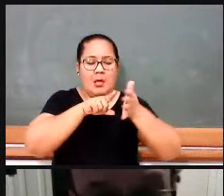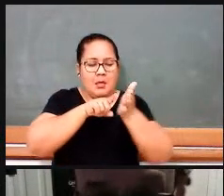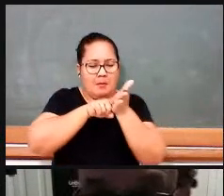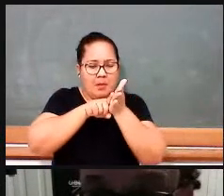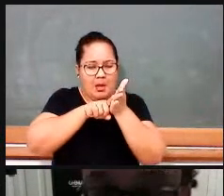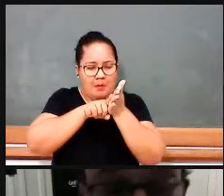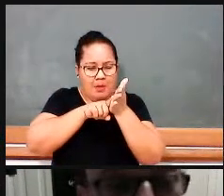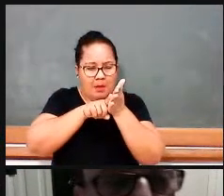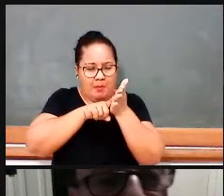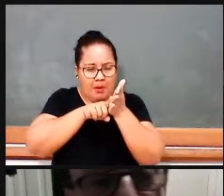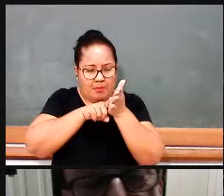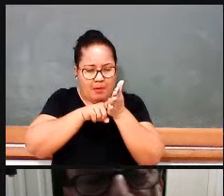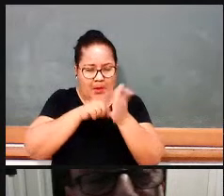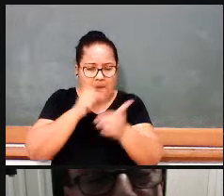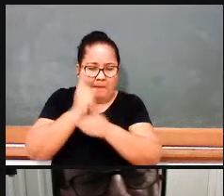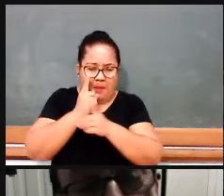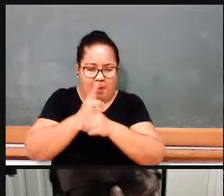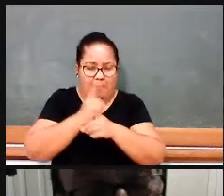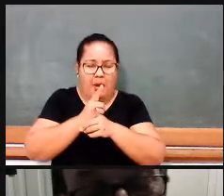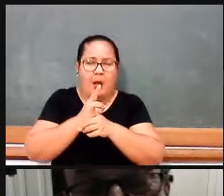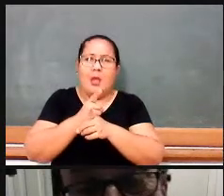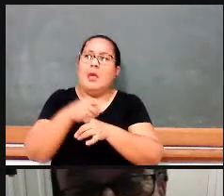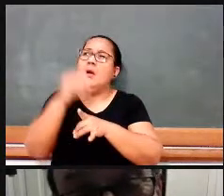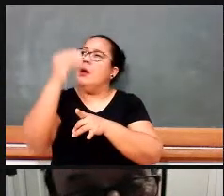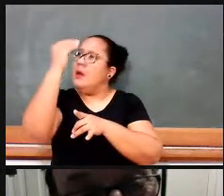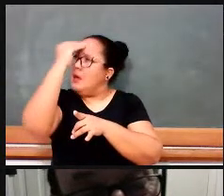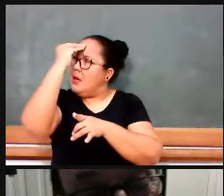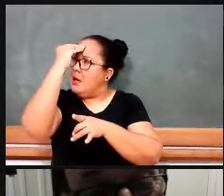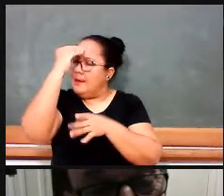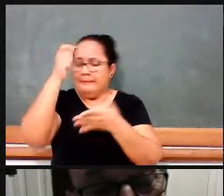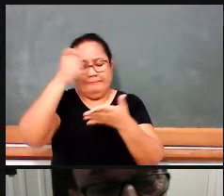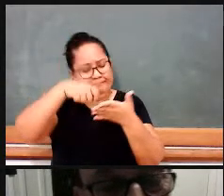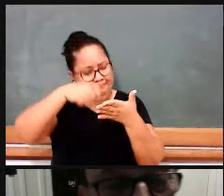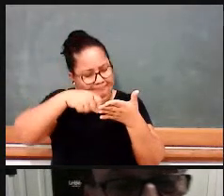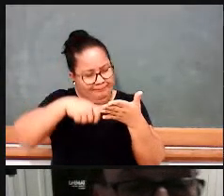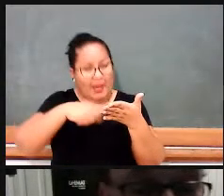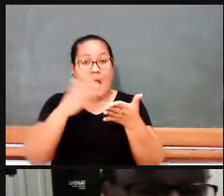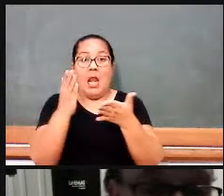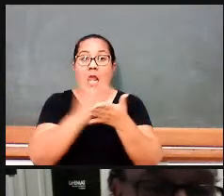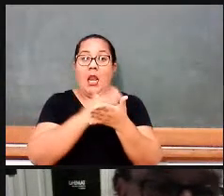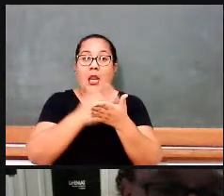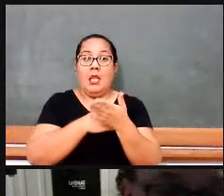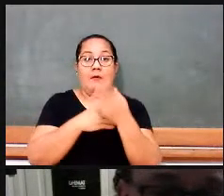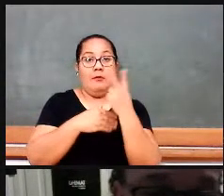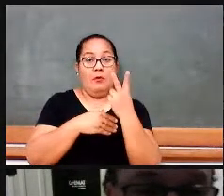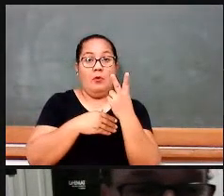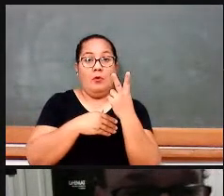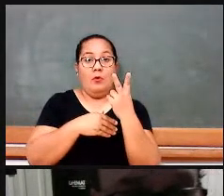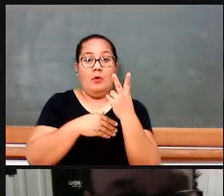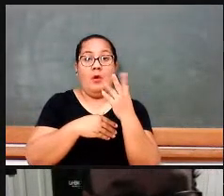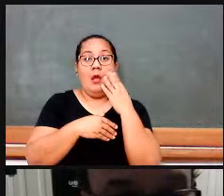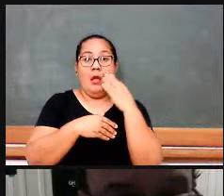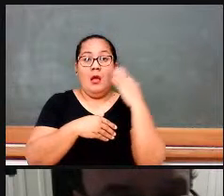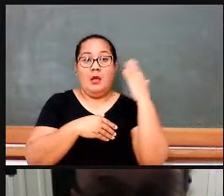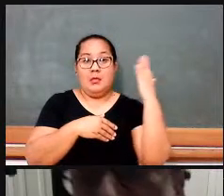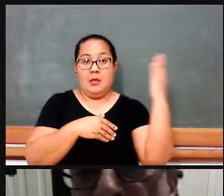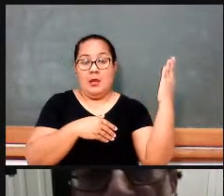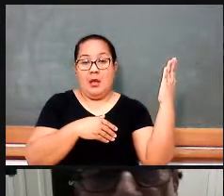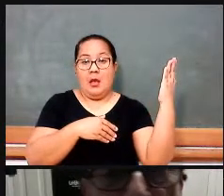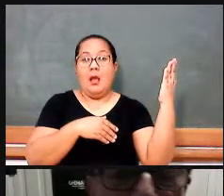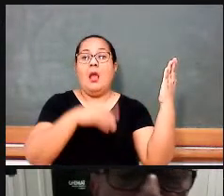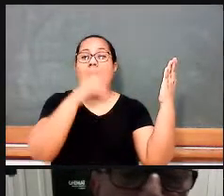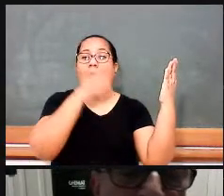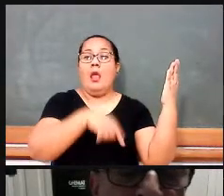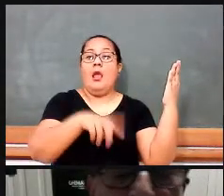livros sobre esse assunto. fazendo aqui uma propaganda, do lado esquerdo, a gente estudou o ensino secundário, uma história da